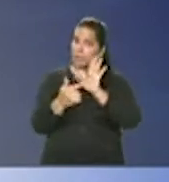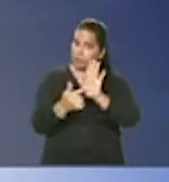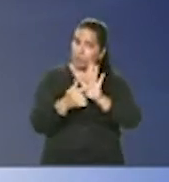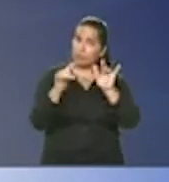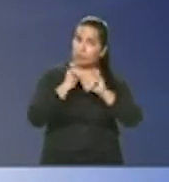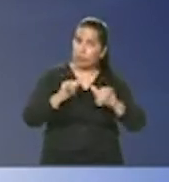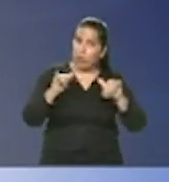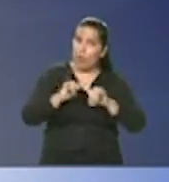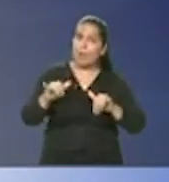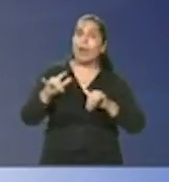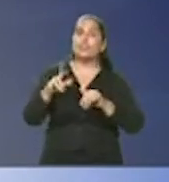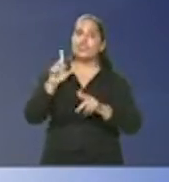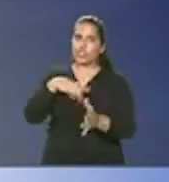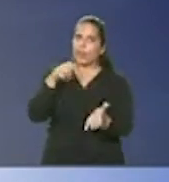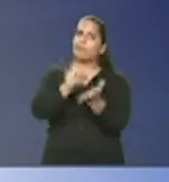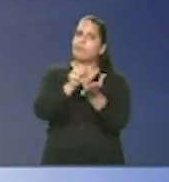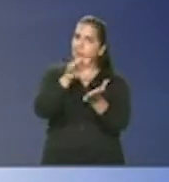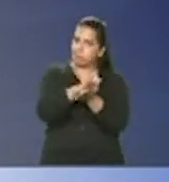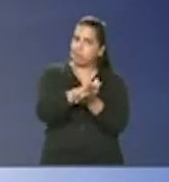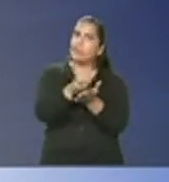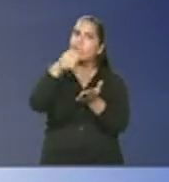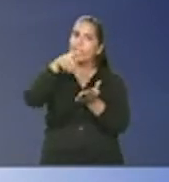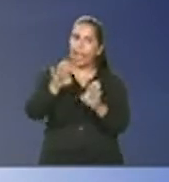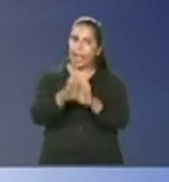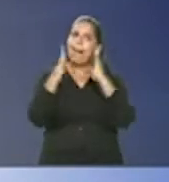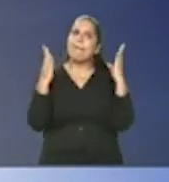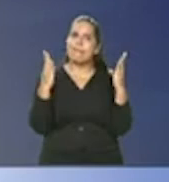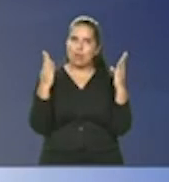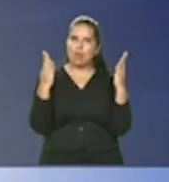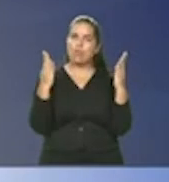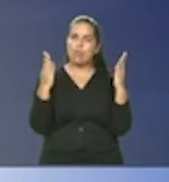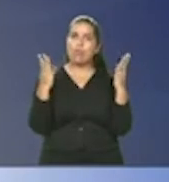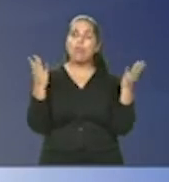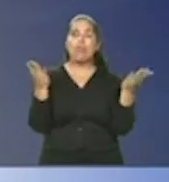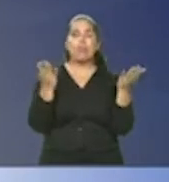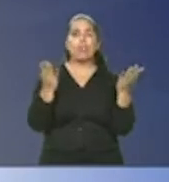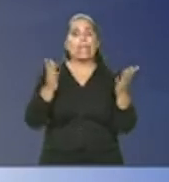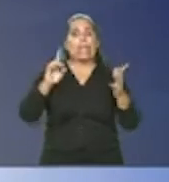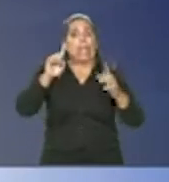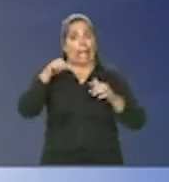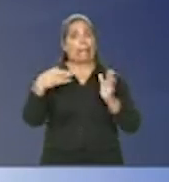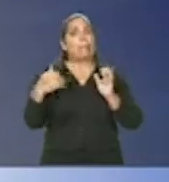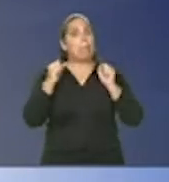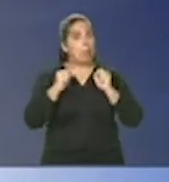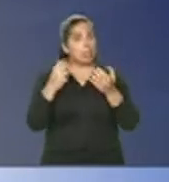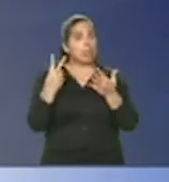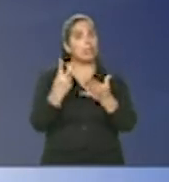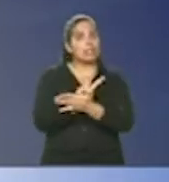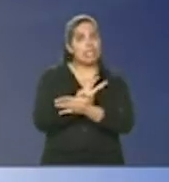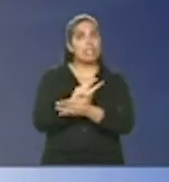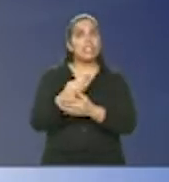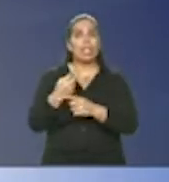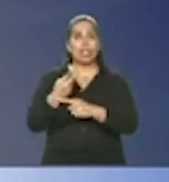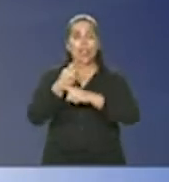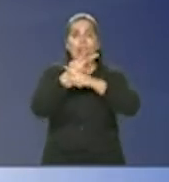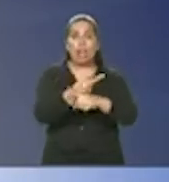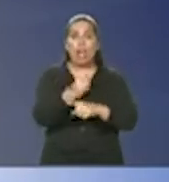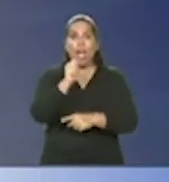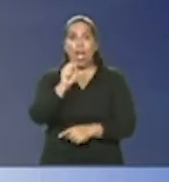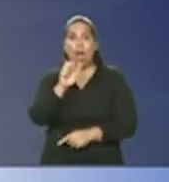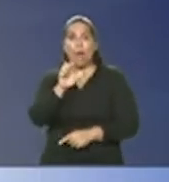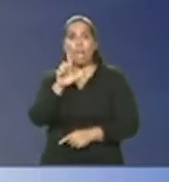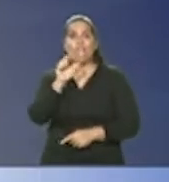muitos já foram inclusive multados, próximo passo é a interdição e até a cassação do alvará.